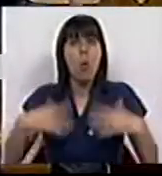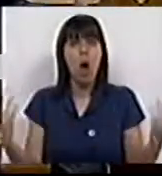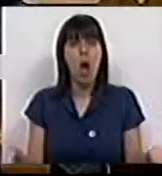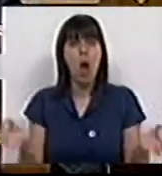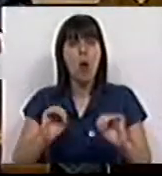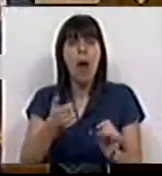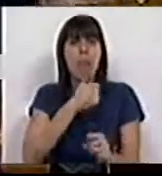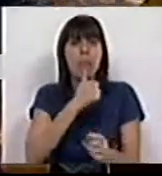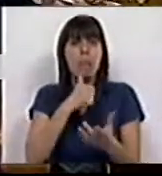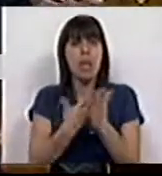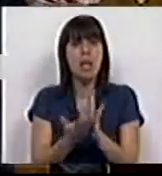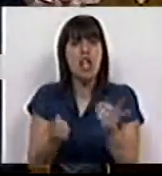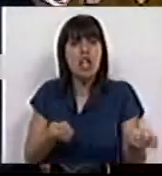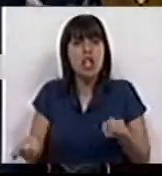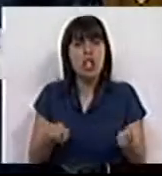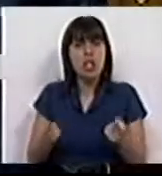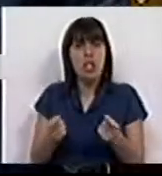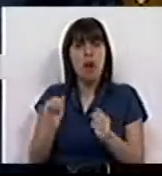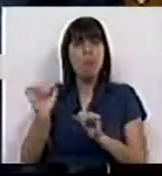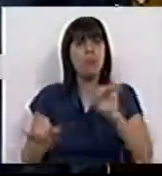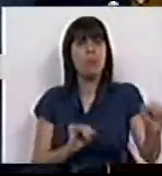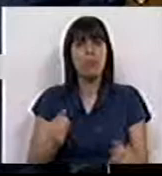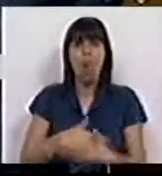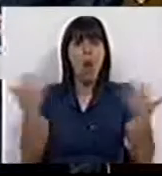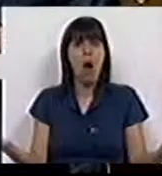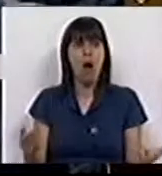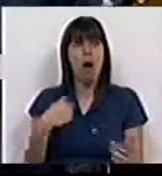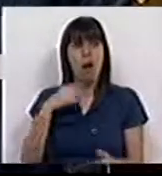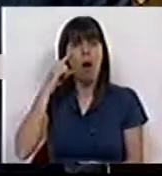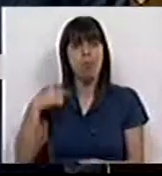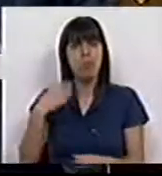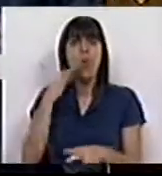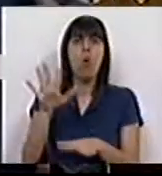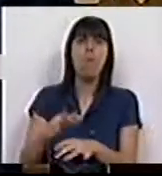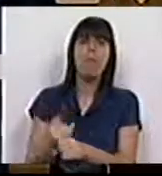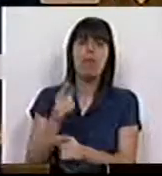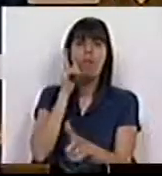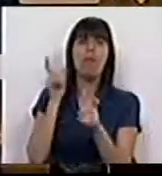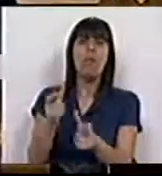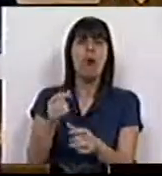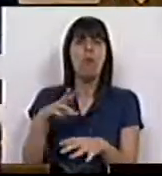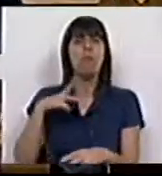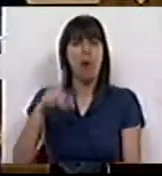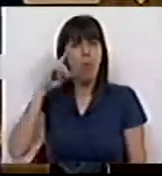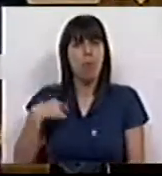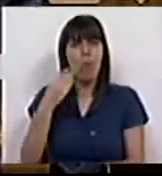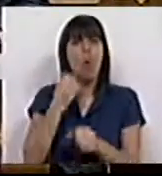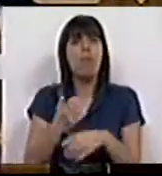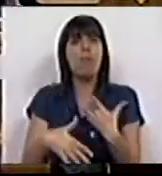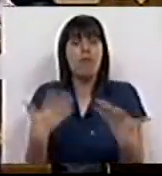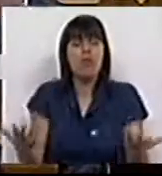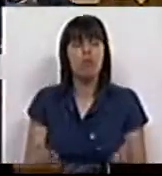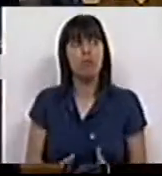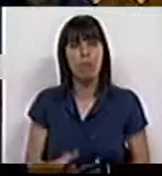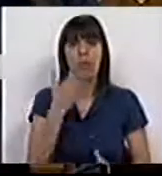medidas de gestão do habitat, porque nós conhecemos como funciona a administração e a fiscalização em Portugal. E, portanto,